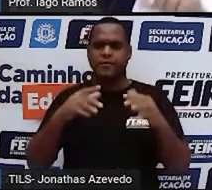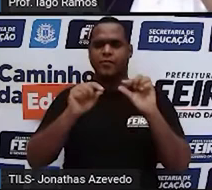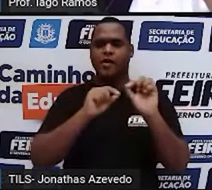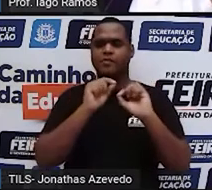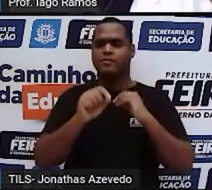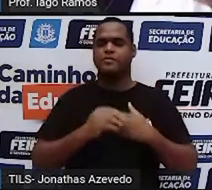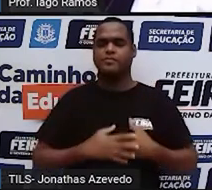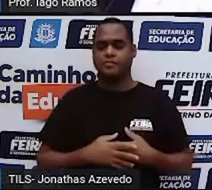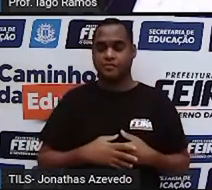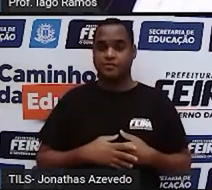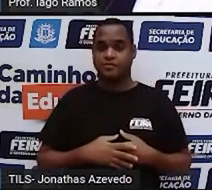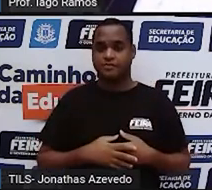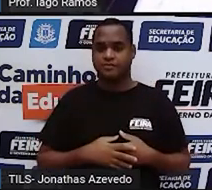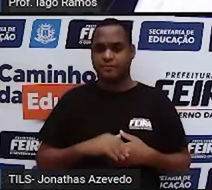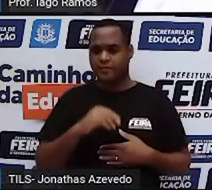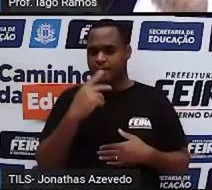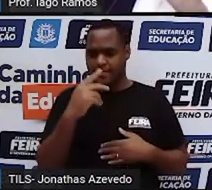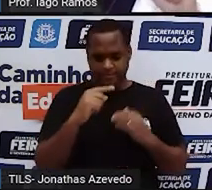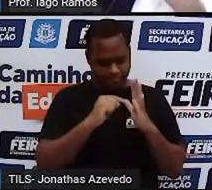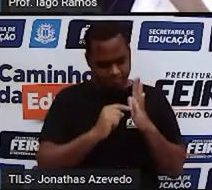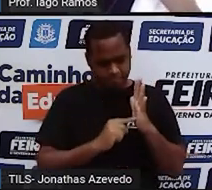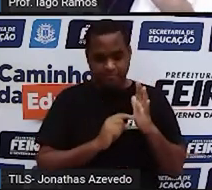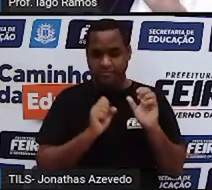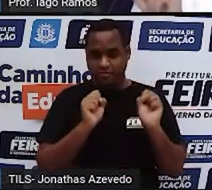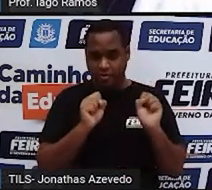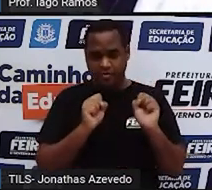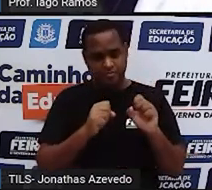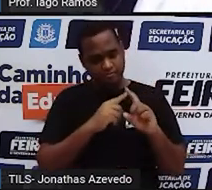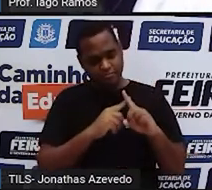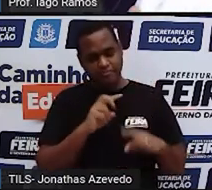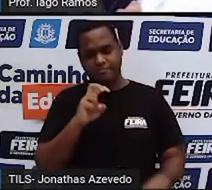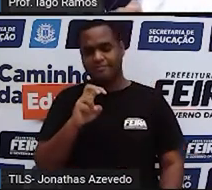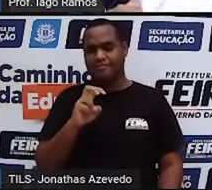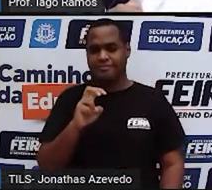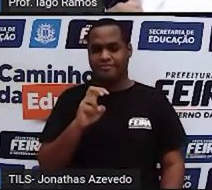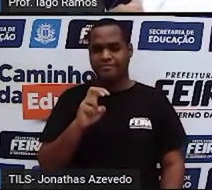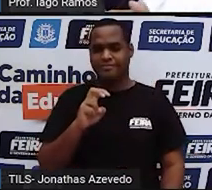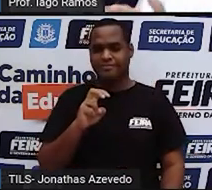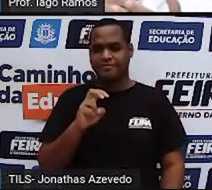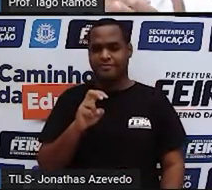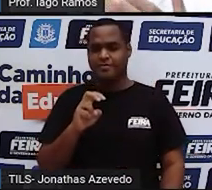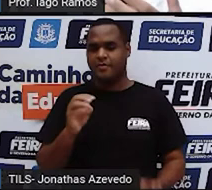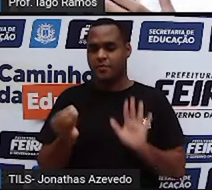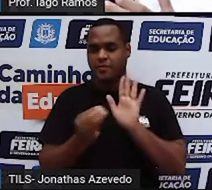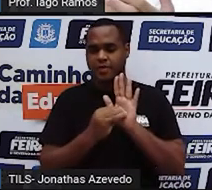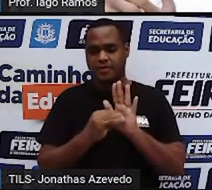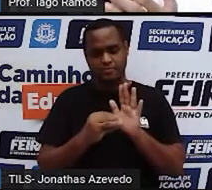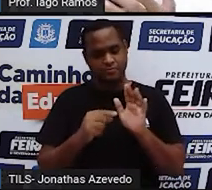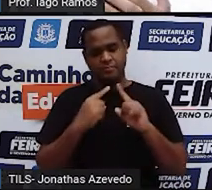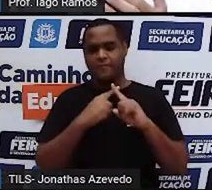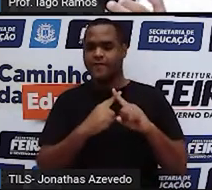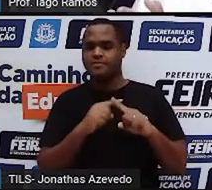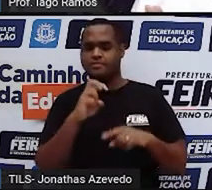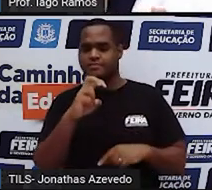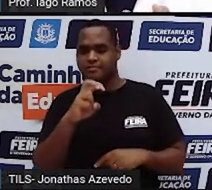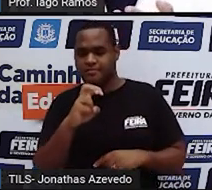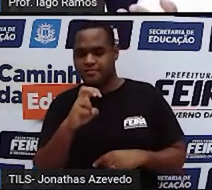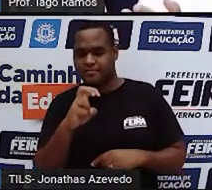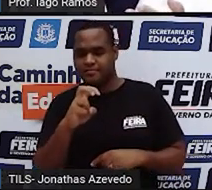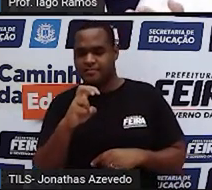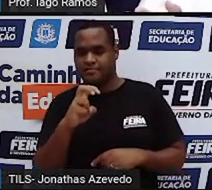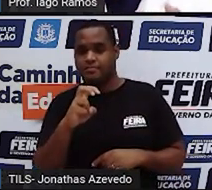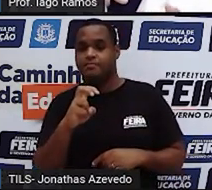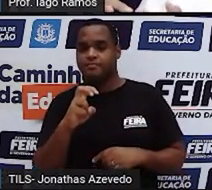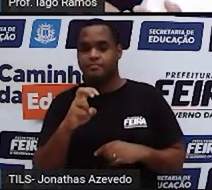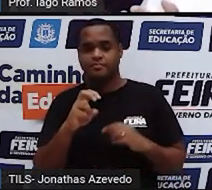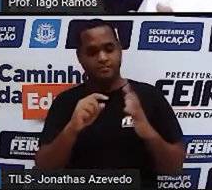Agora, esse número que você digitou aí, você vai multiplicar por 5. Você vai botar na calculadora aí, vezes 5 e vai